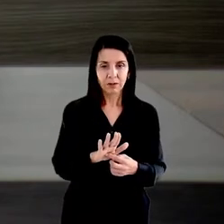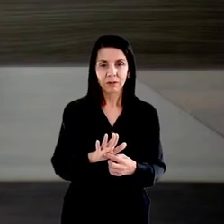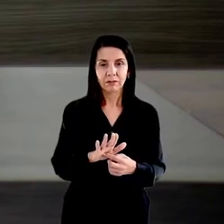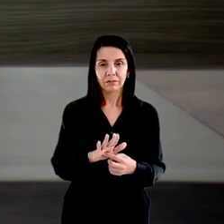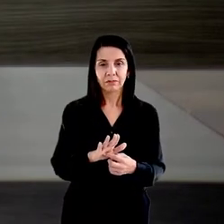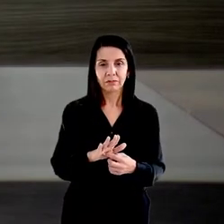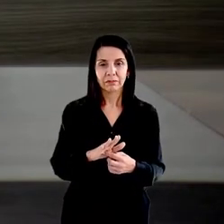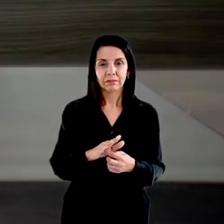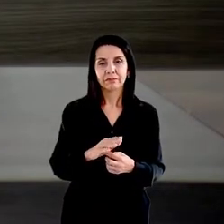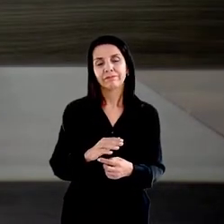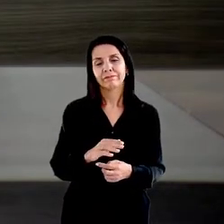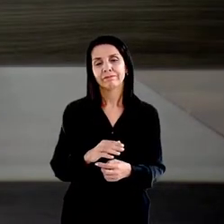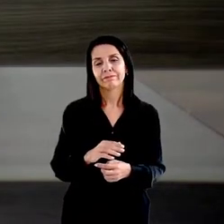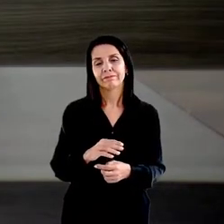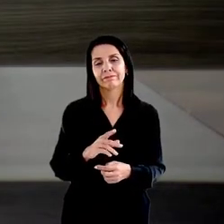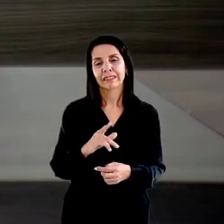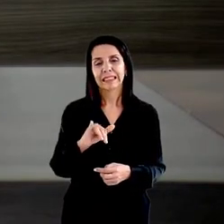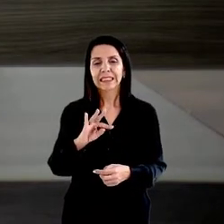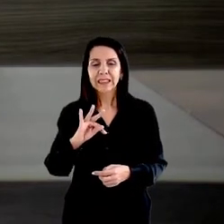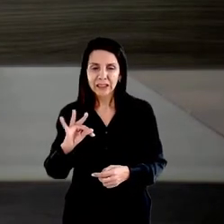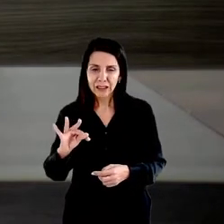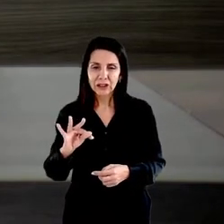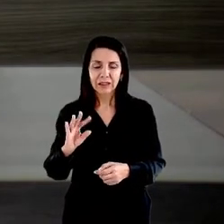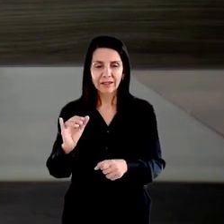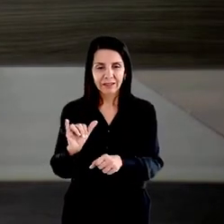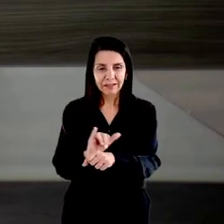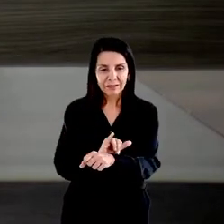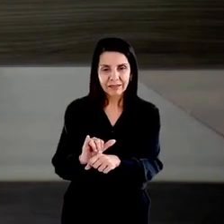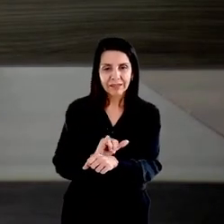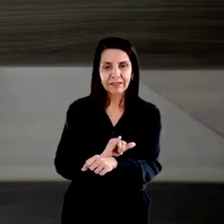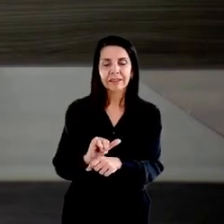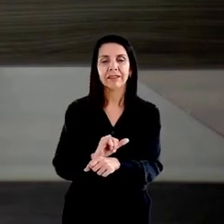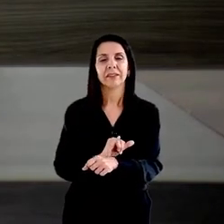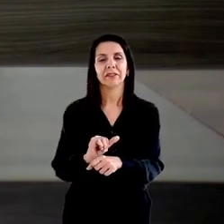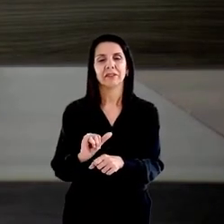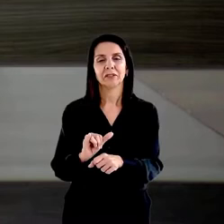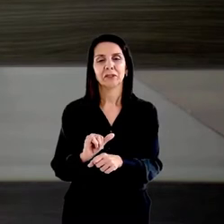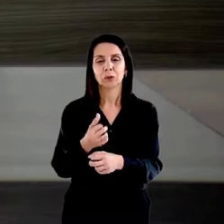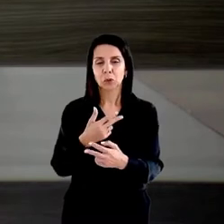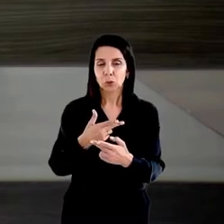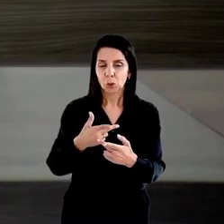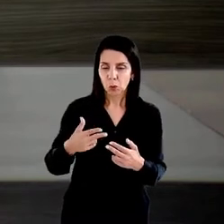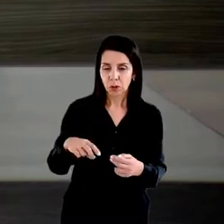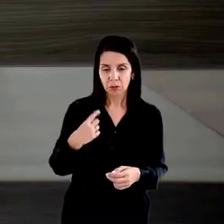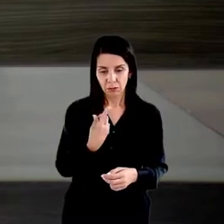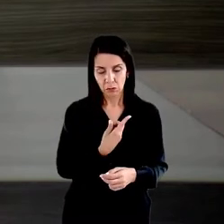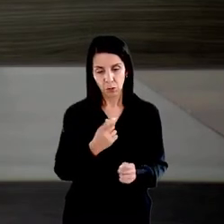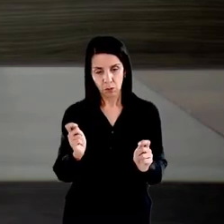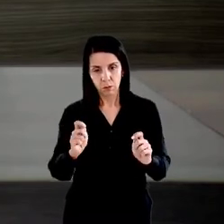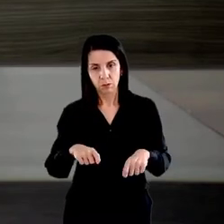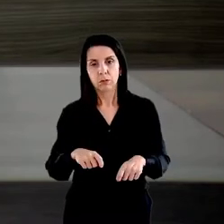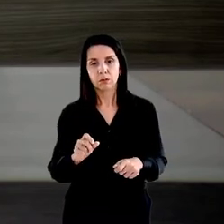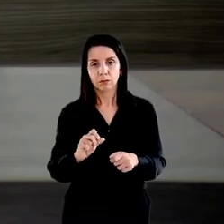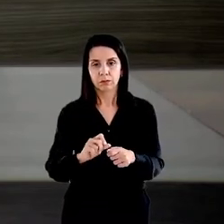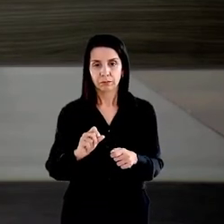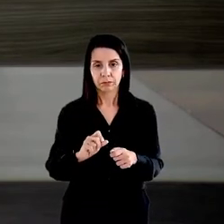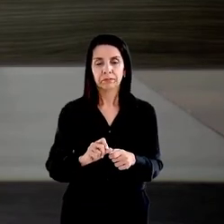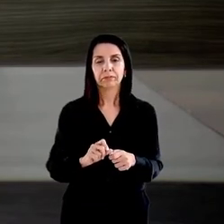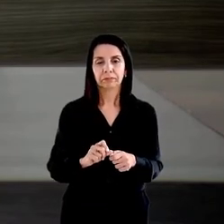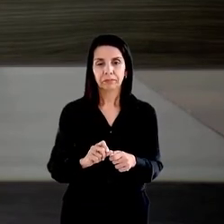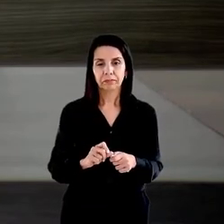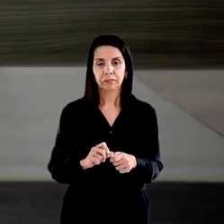dizer, procedimentos que estão, ferramentas que estão às nossas mãos, segundo não só a